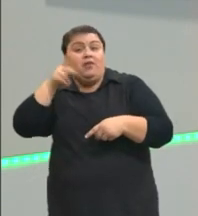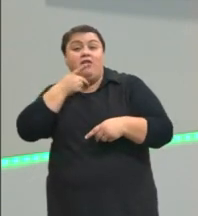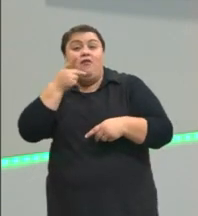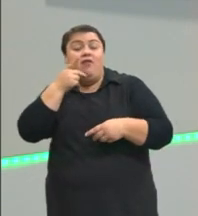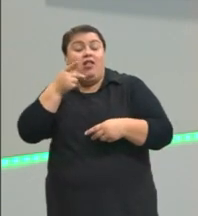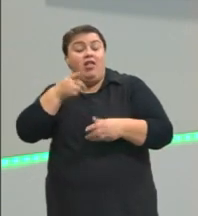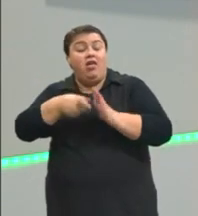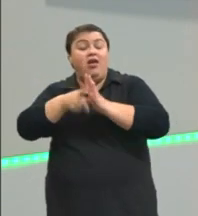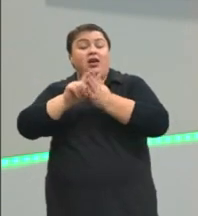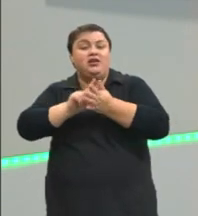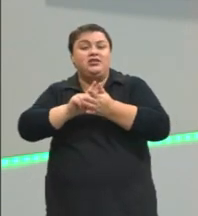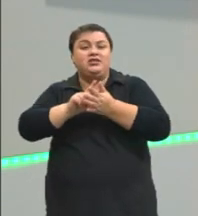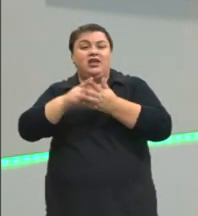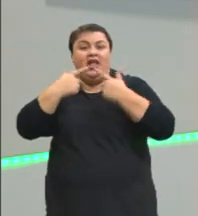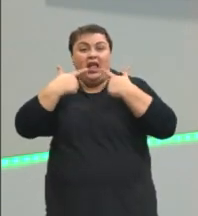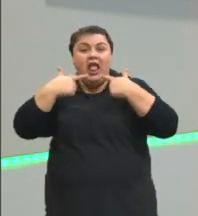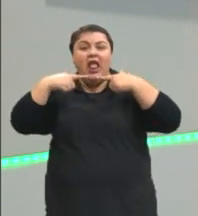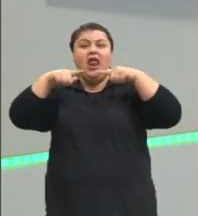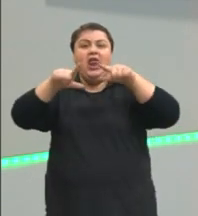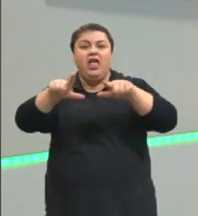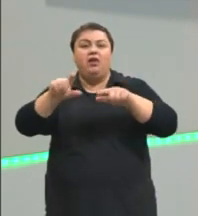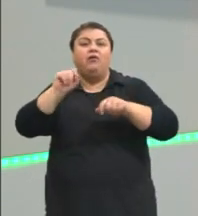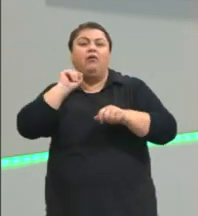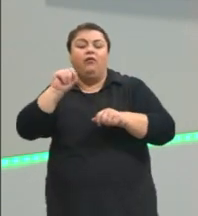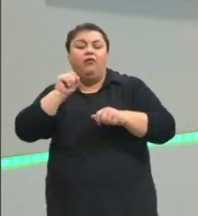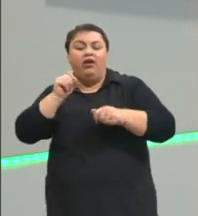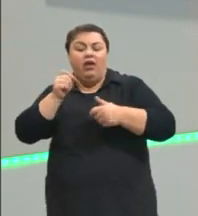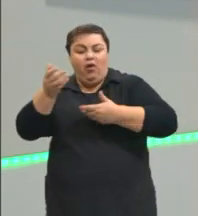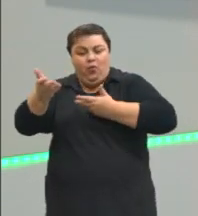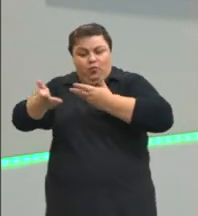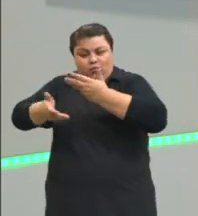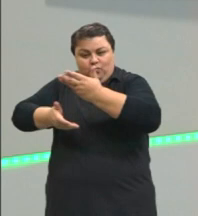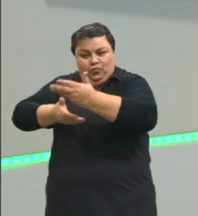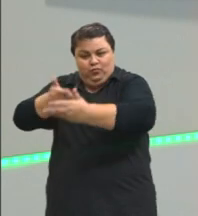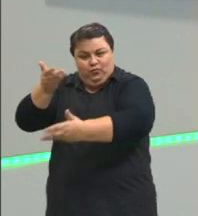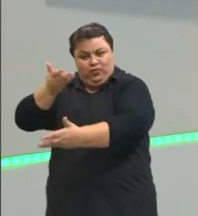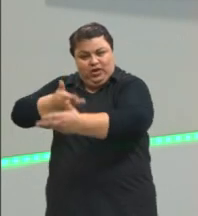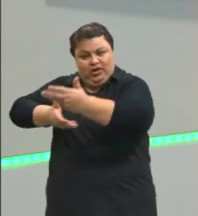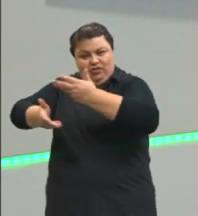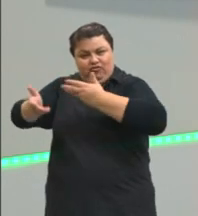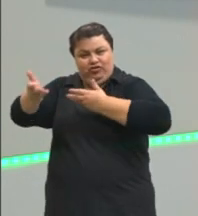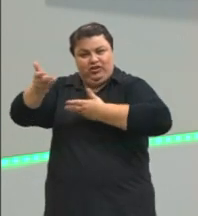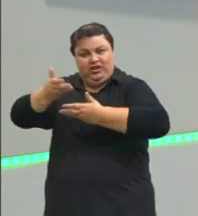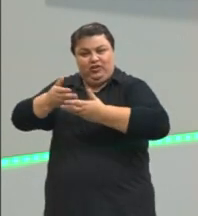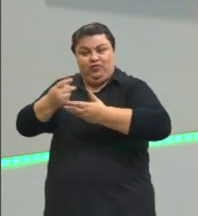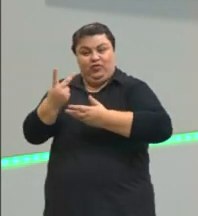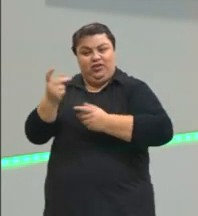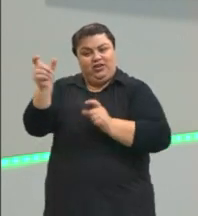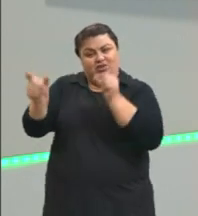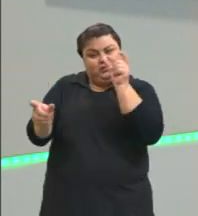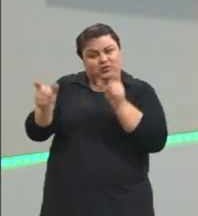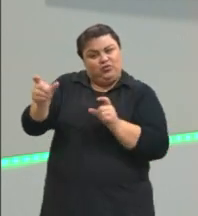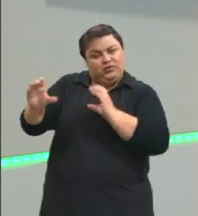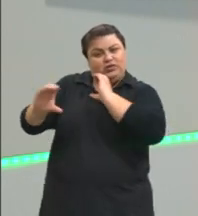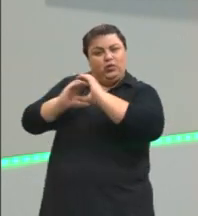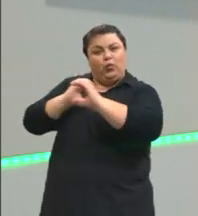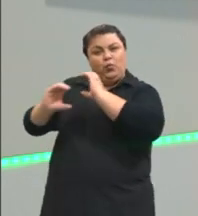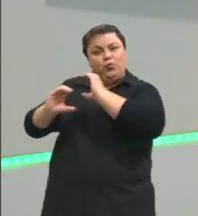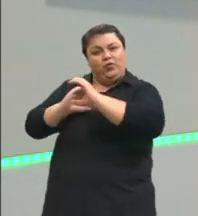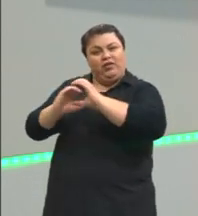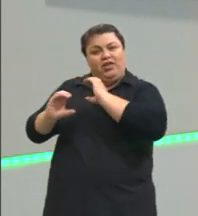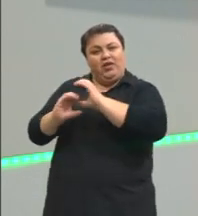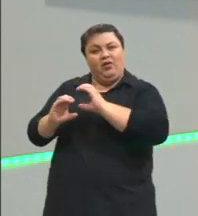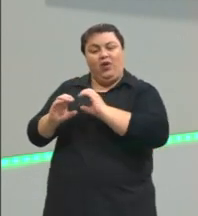é um sistema partilhado entre as pessoas que se comunicam? É o mesmo caso aqui.